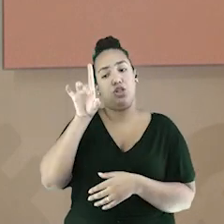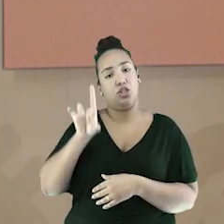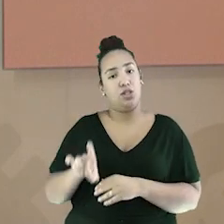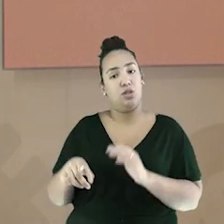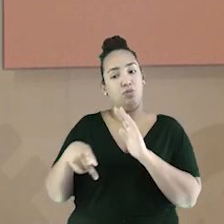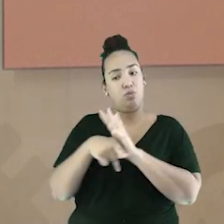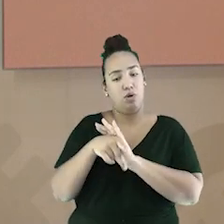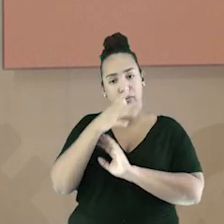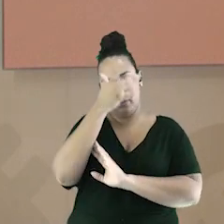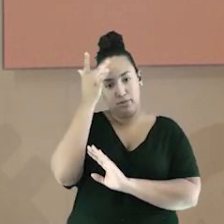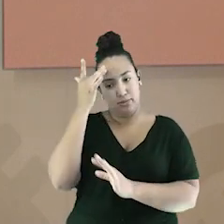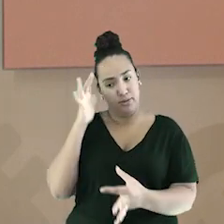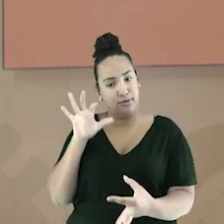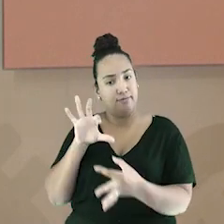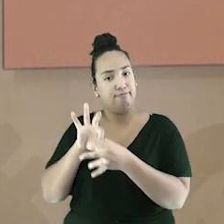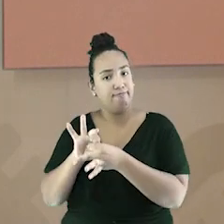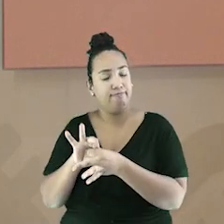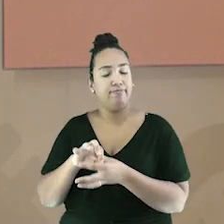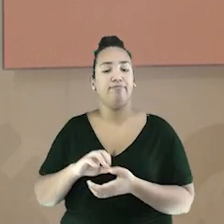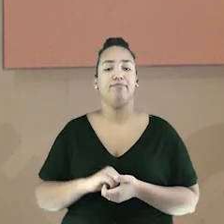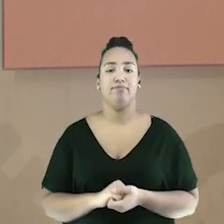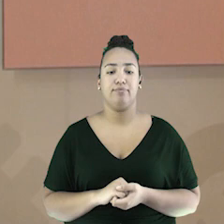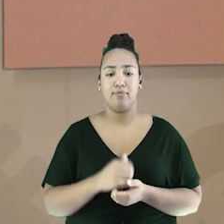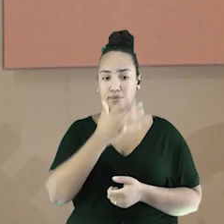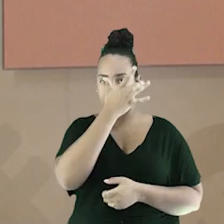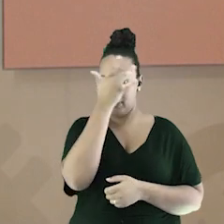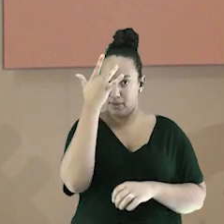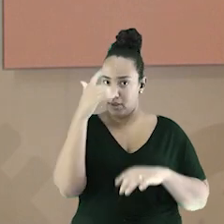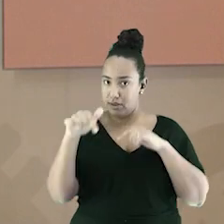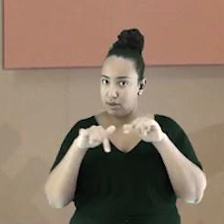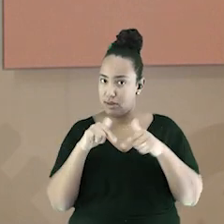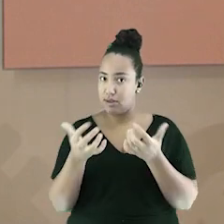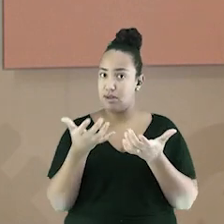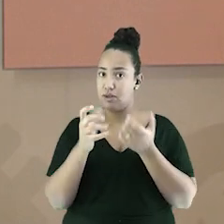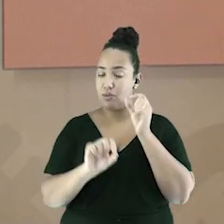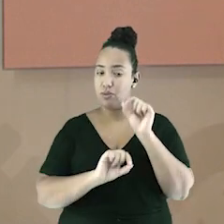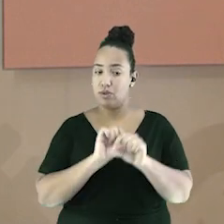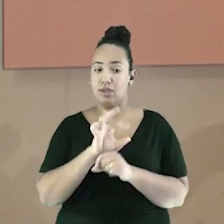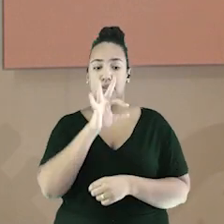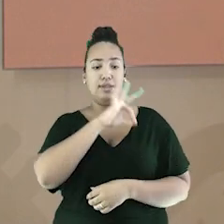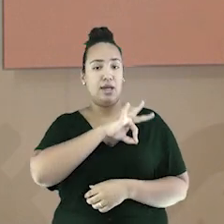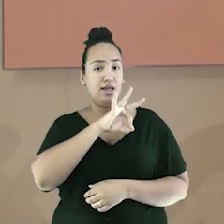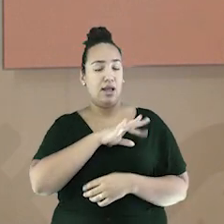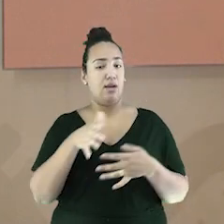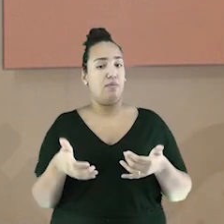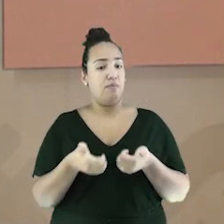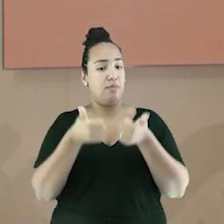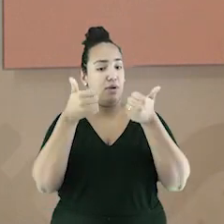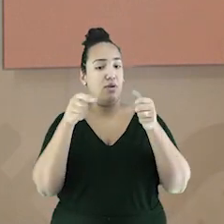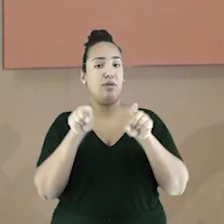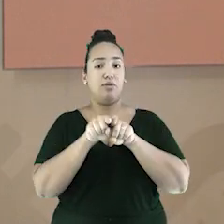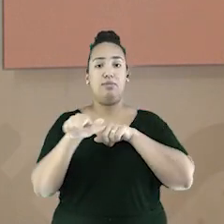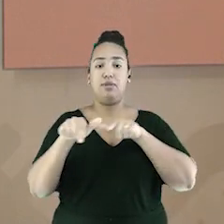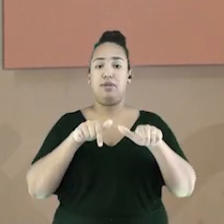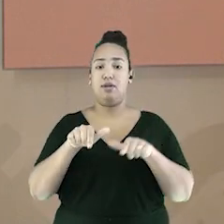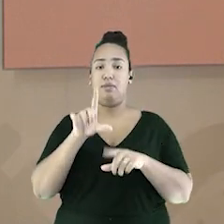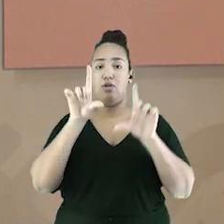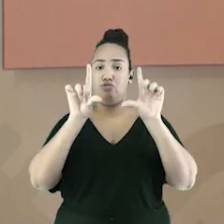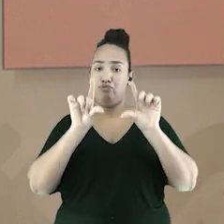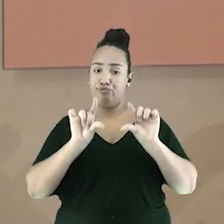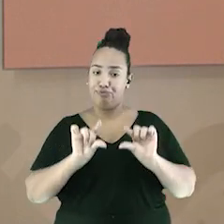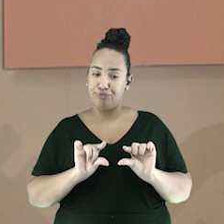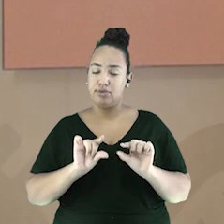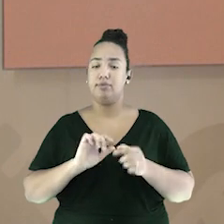salariais e redução na jornada de trabalhos. Dois grandes movimentos de trabalhadores surgiram dessas